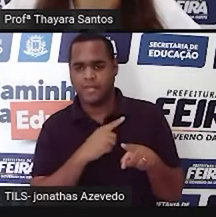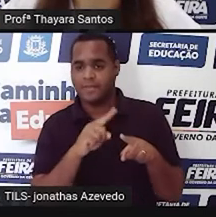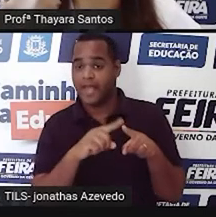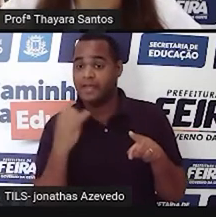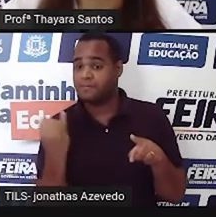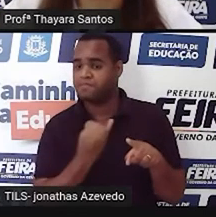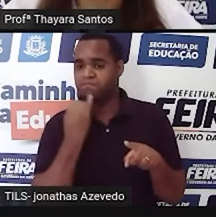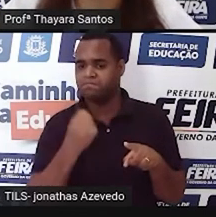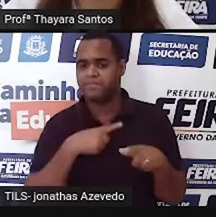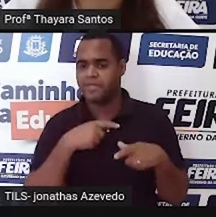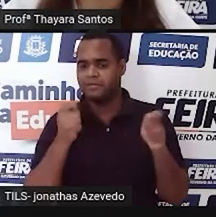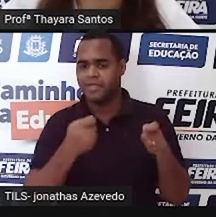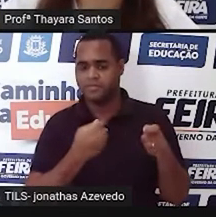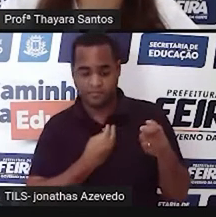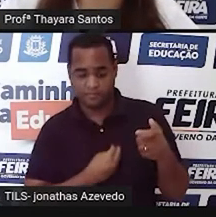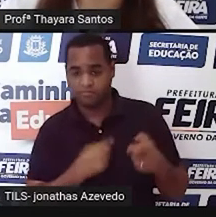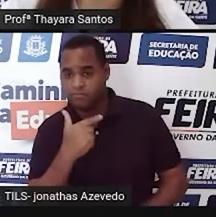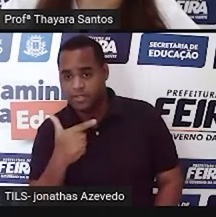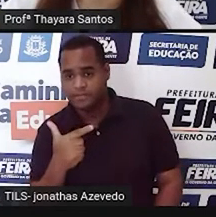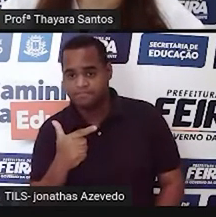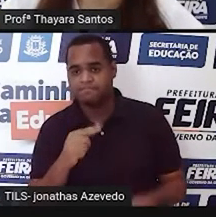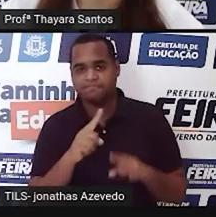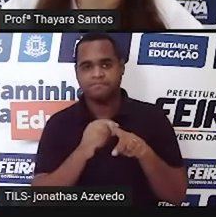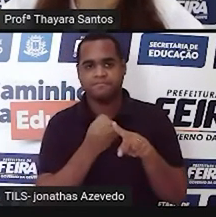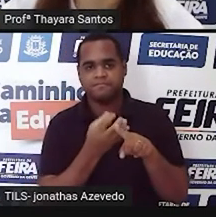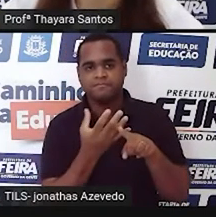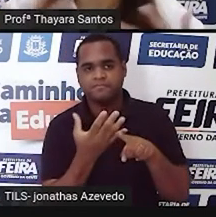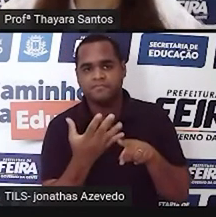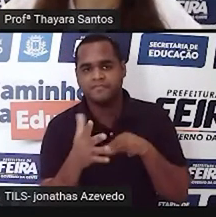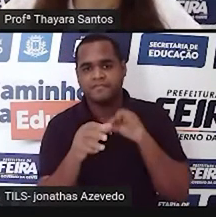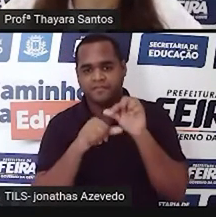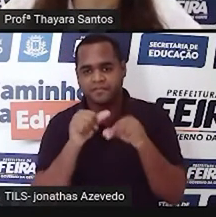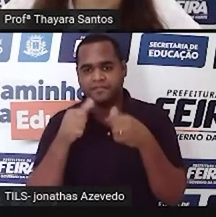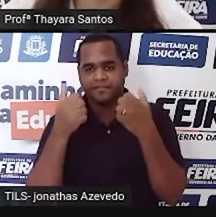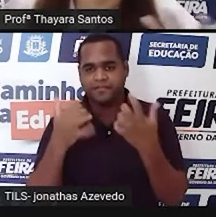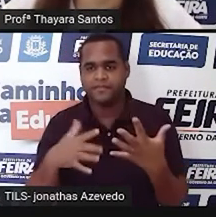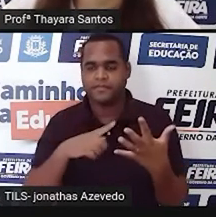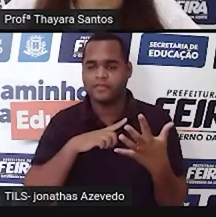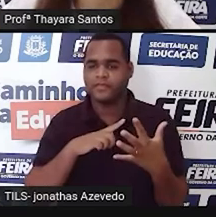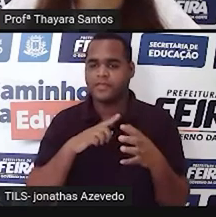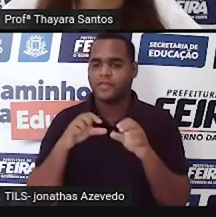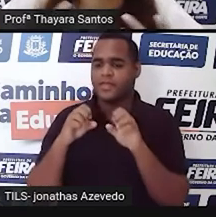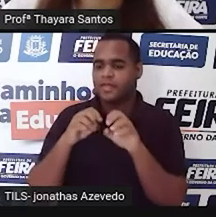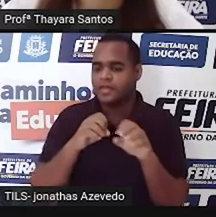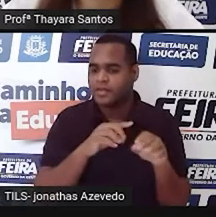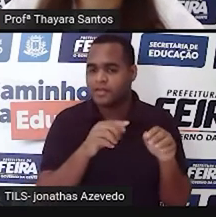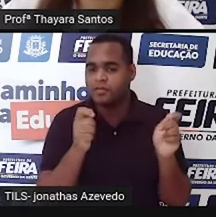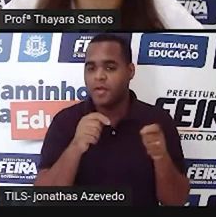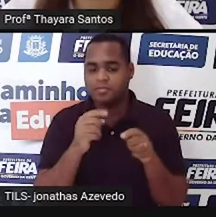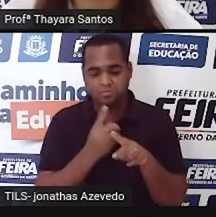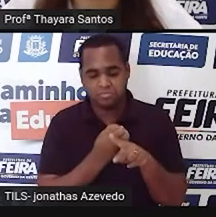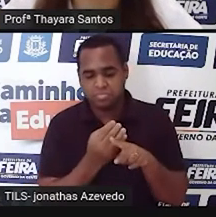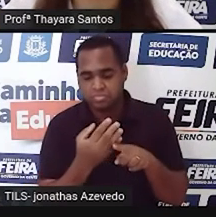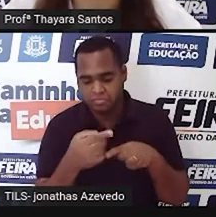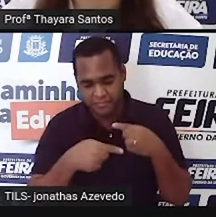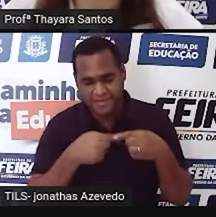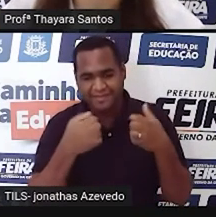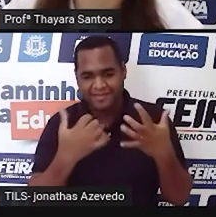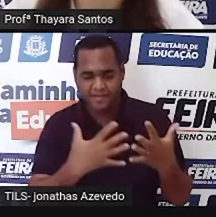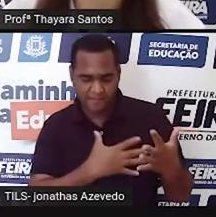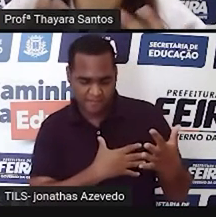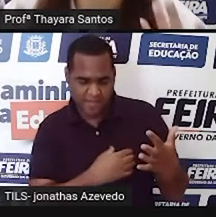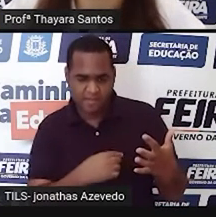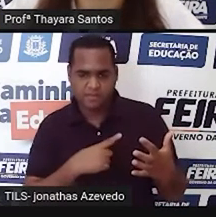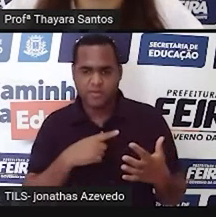importante, porque se não existisse isso, os espermatozoides, quando passassem ali, iriam morrer. E não ia existir a reprodução, né? Não ia existir a